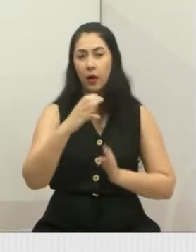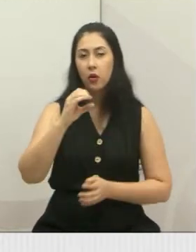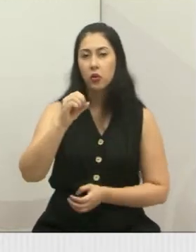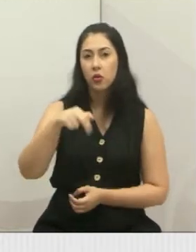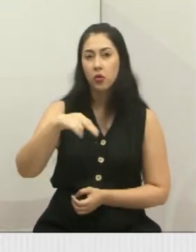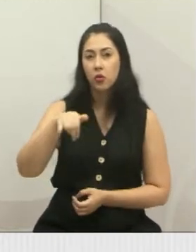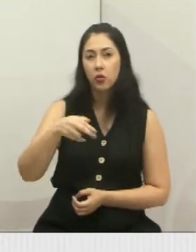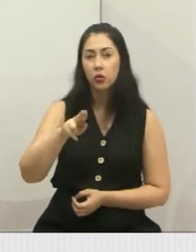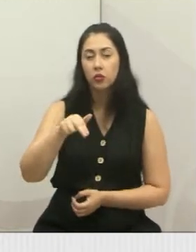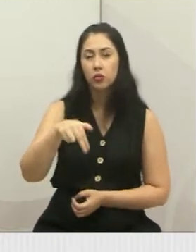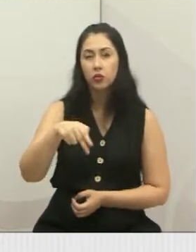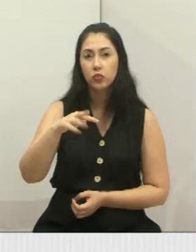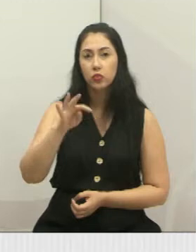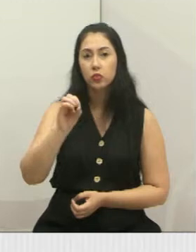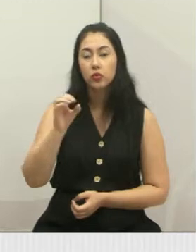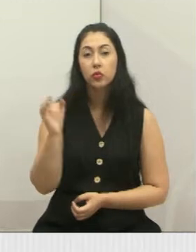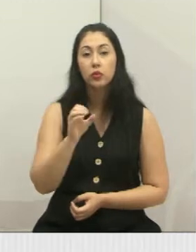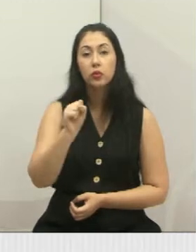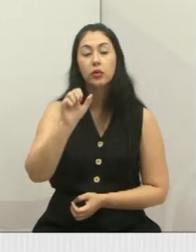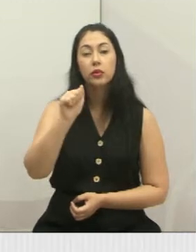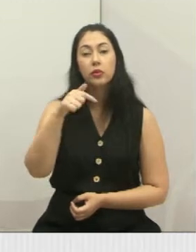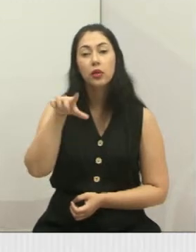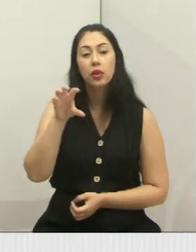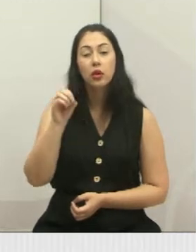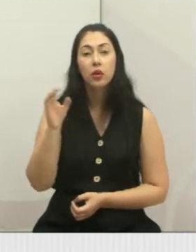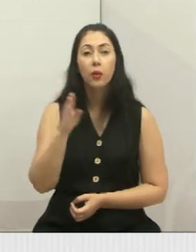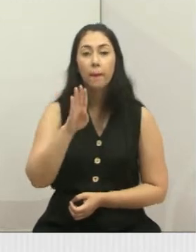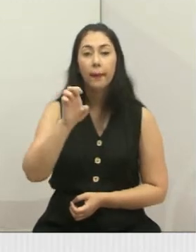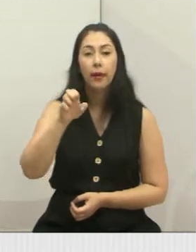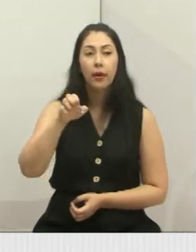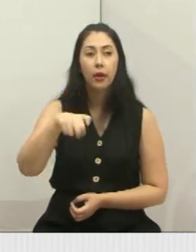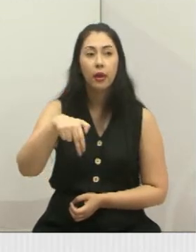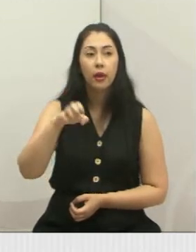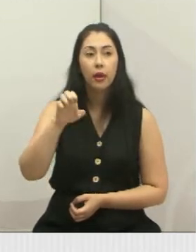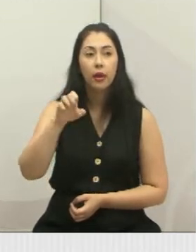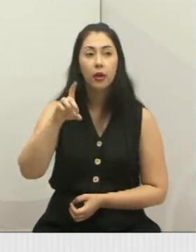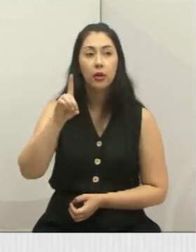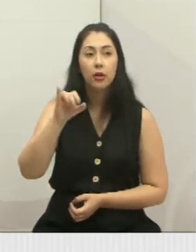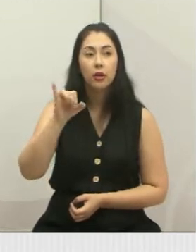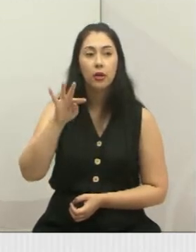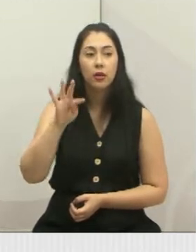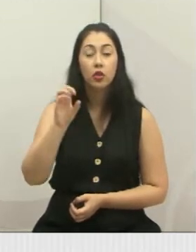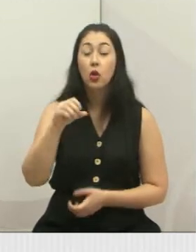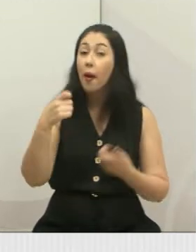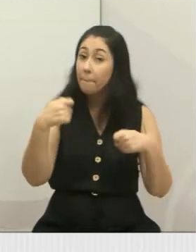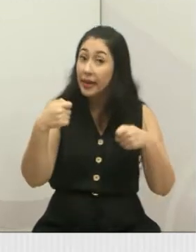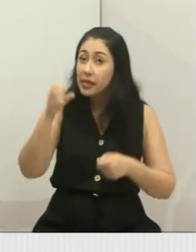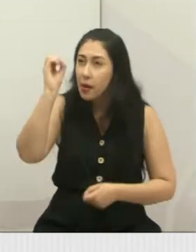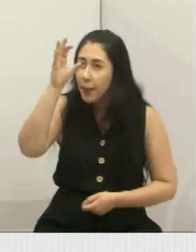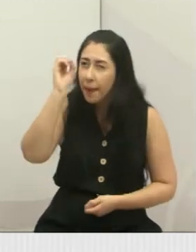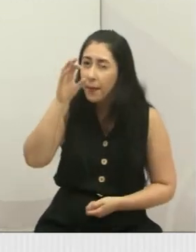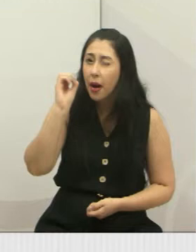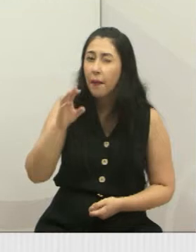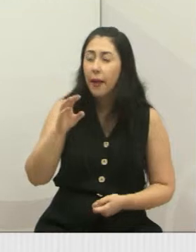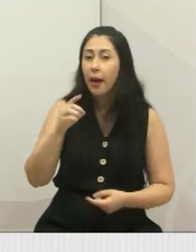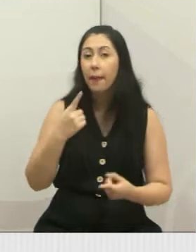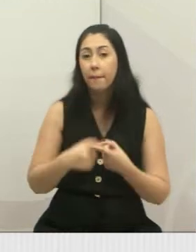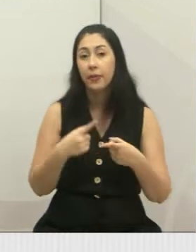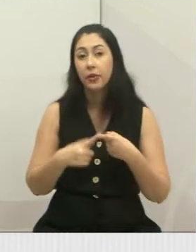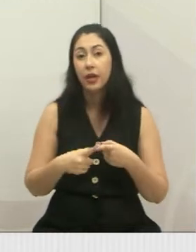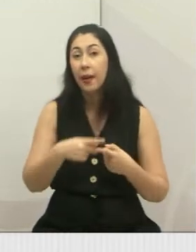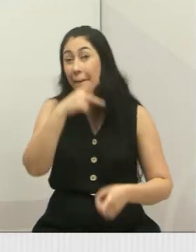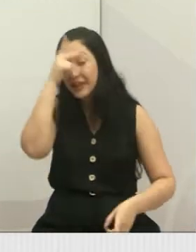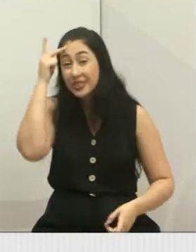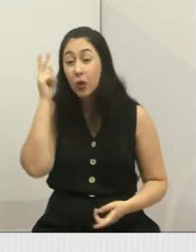São Benedito. Tem que ter semáforo, porque a lei vai para o posto médico e quem pediu foi o morador.